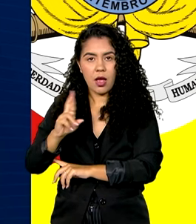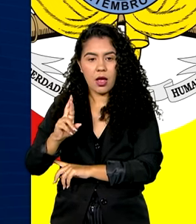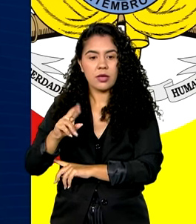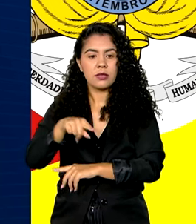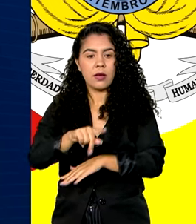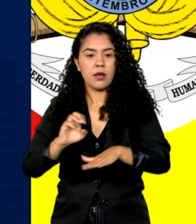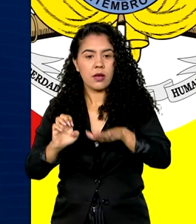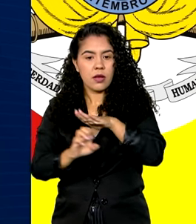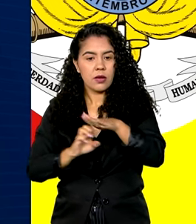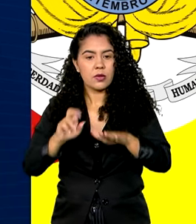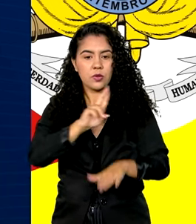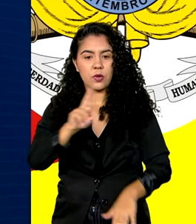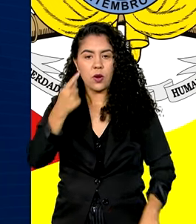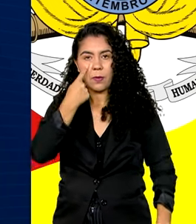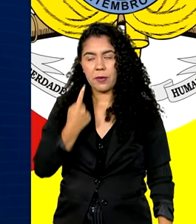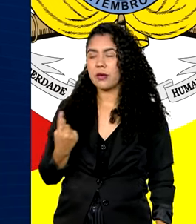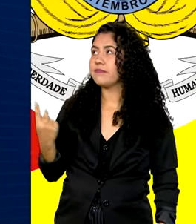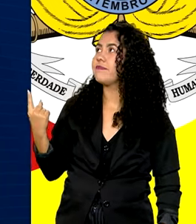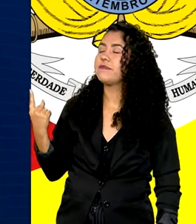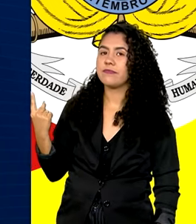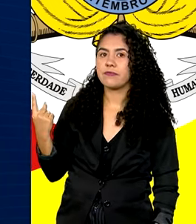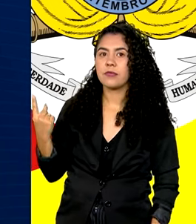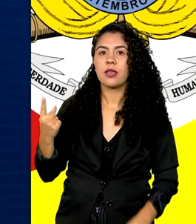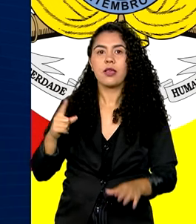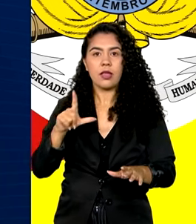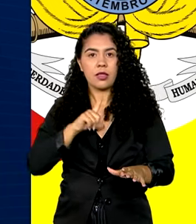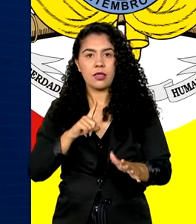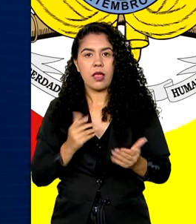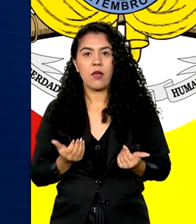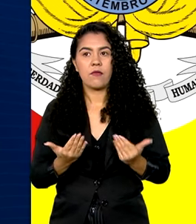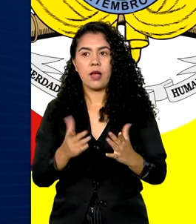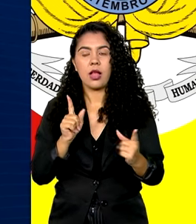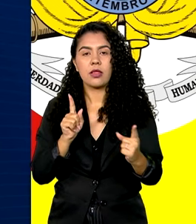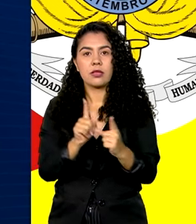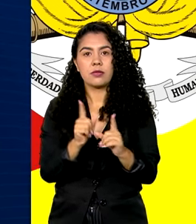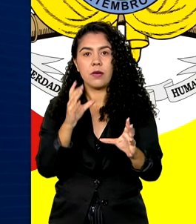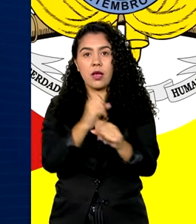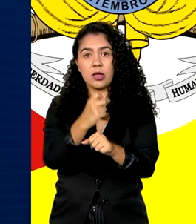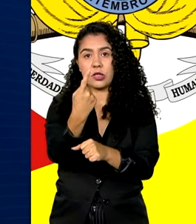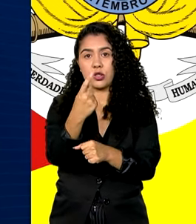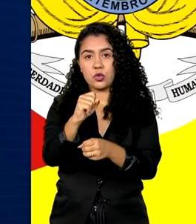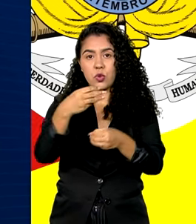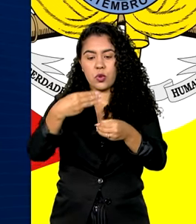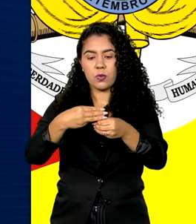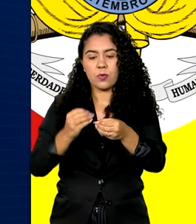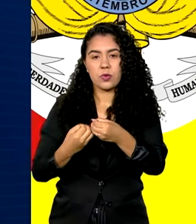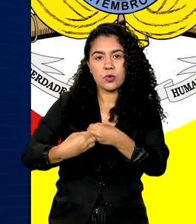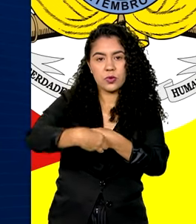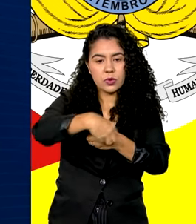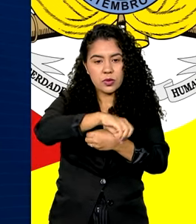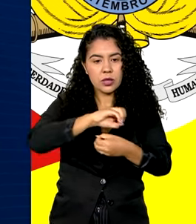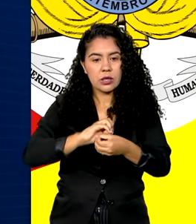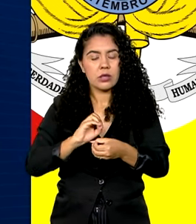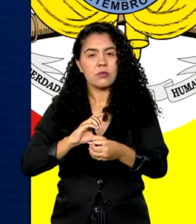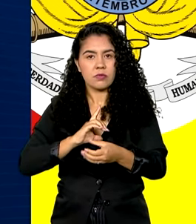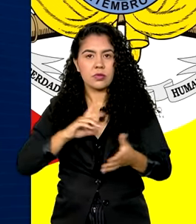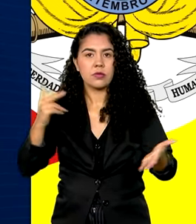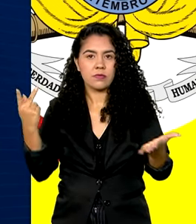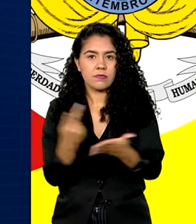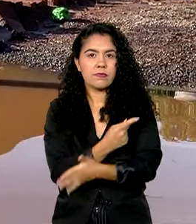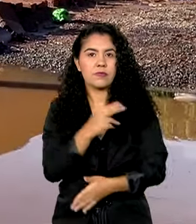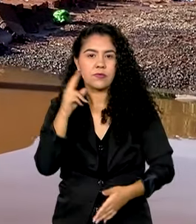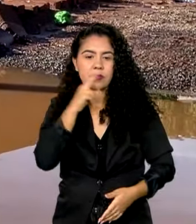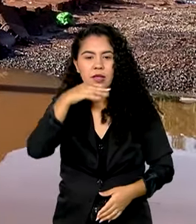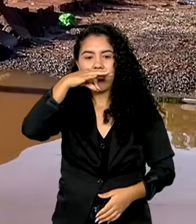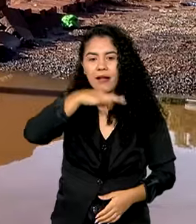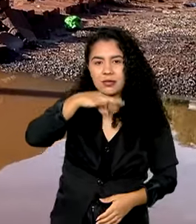Serra Gaúcha S.A., que atende 18 municípios em calamidade pública, incluindo Caxias do Sul e Bento Gonçalves.